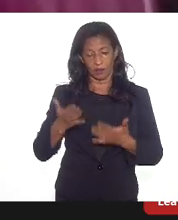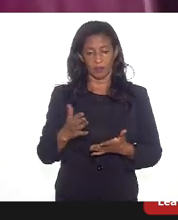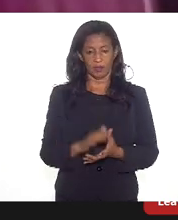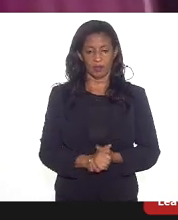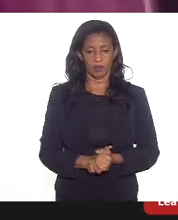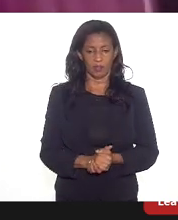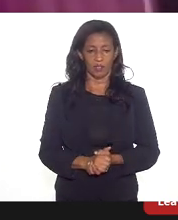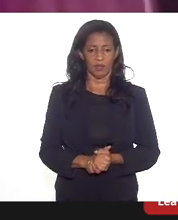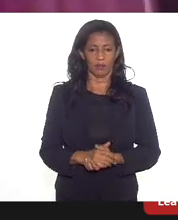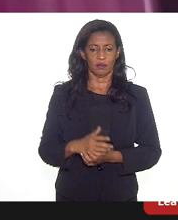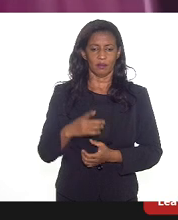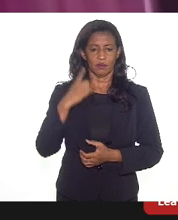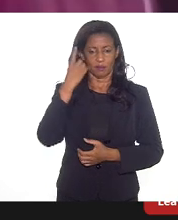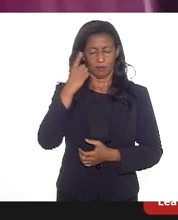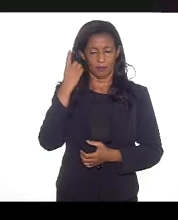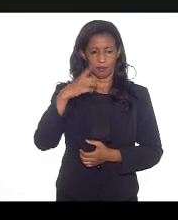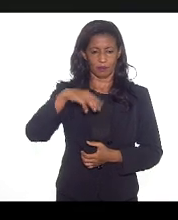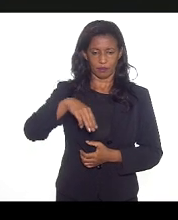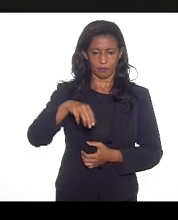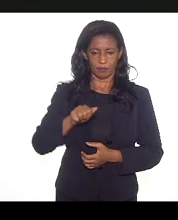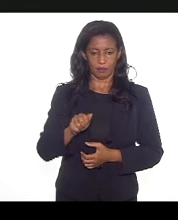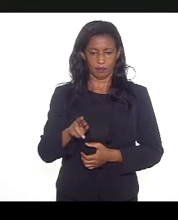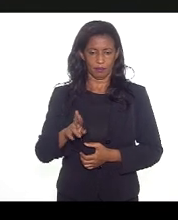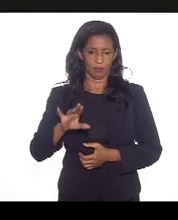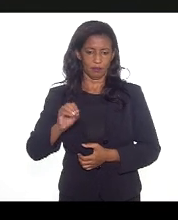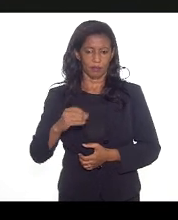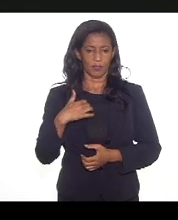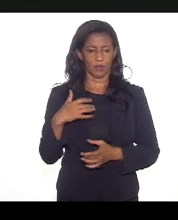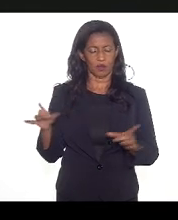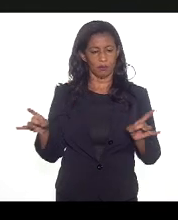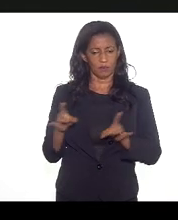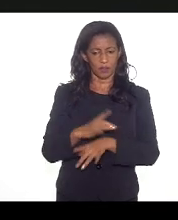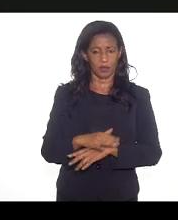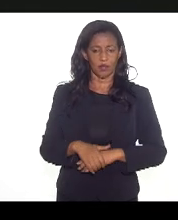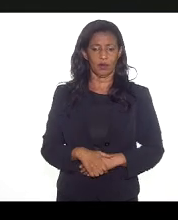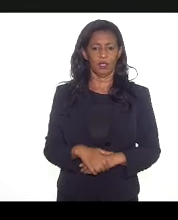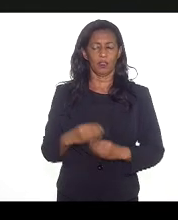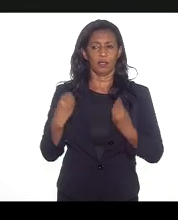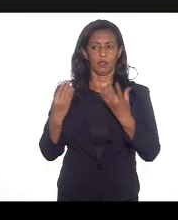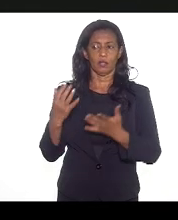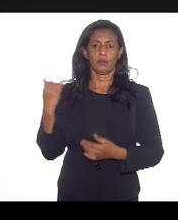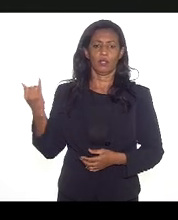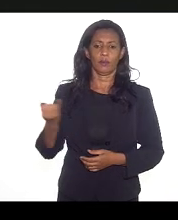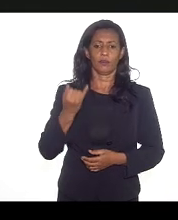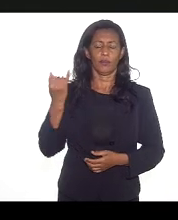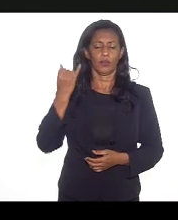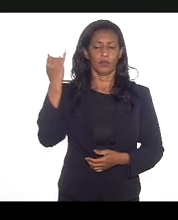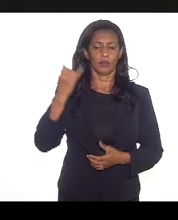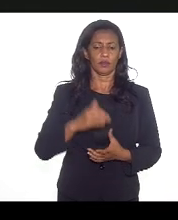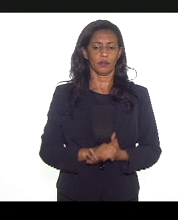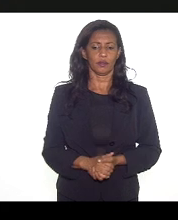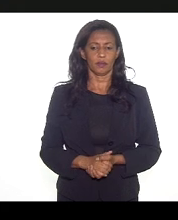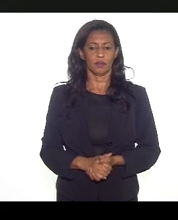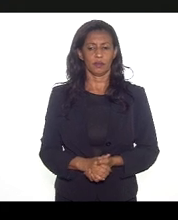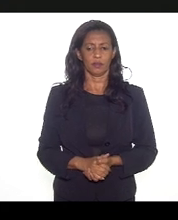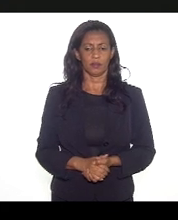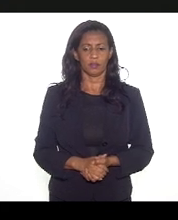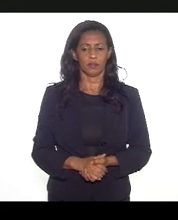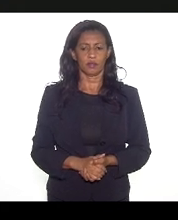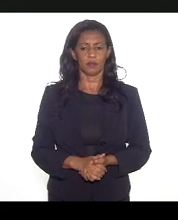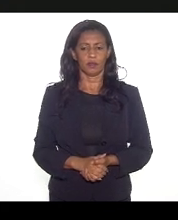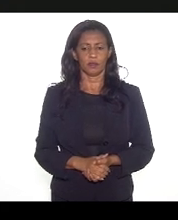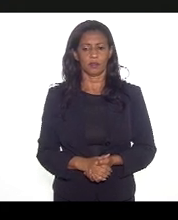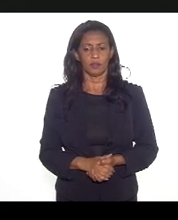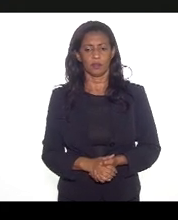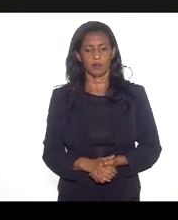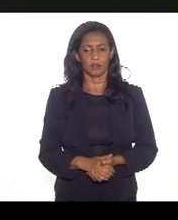ao Mauro Osório, gostaria também da gente finalizar, né, dando-os a importância da matriz em sumo-produto,